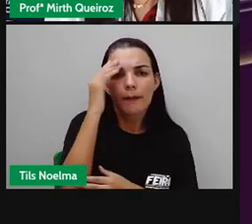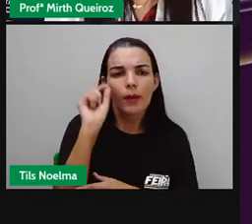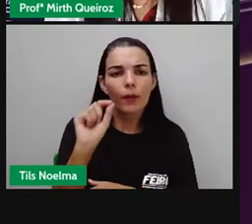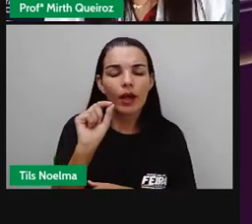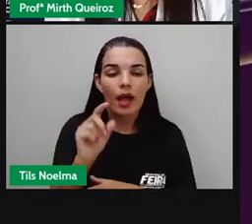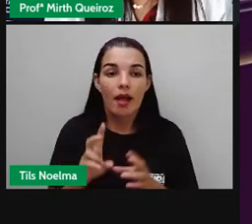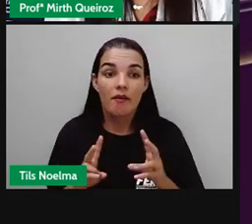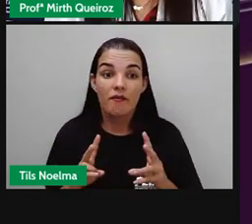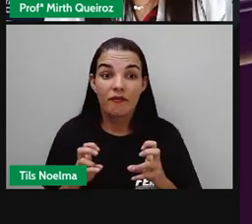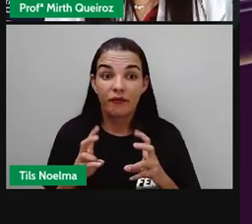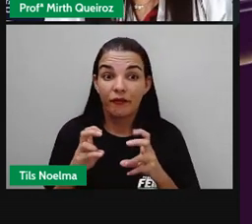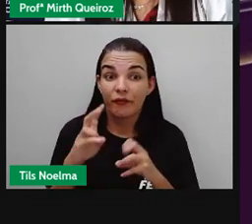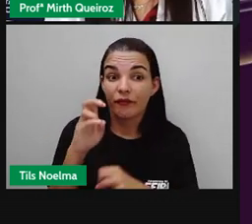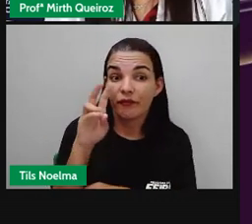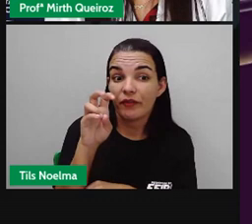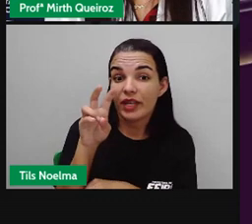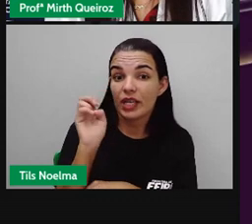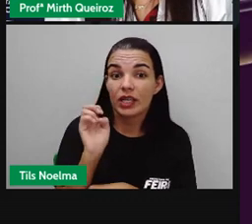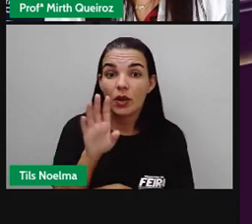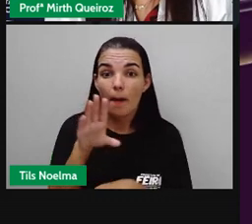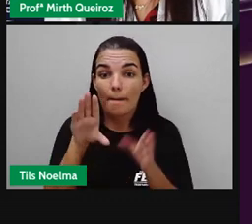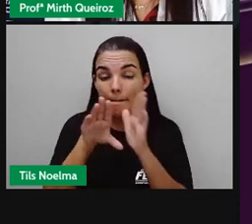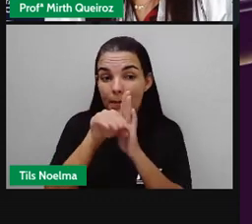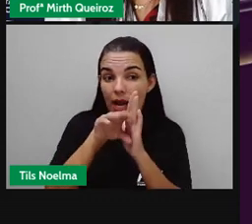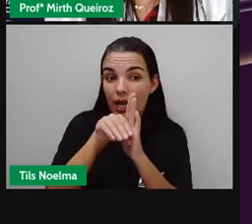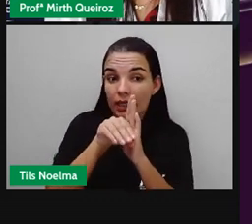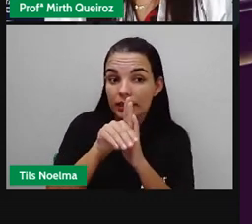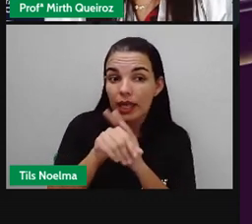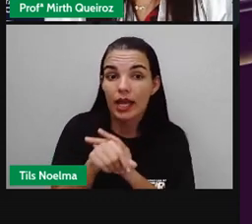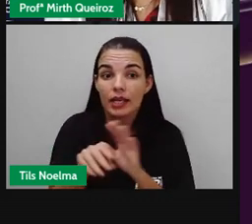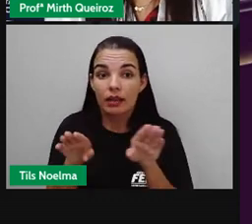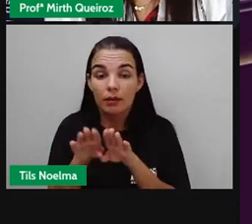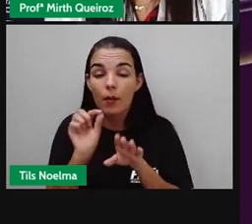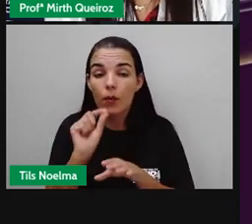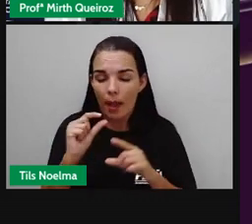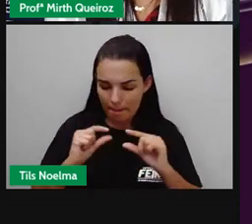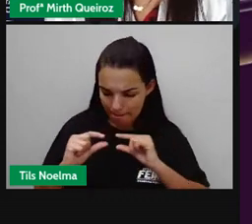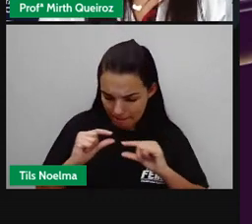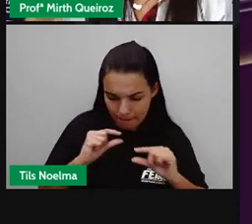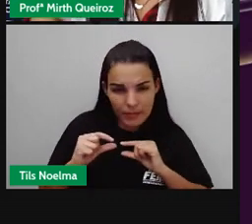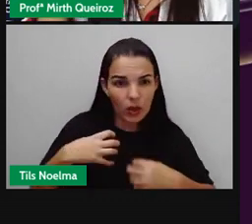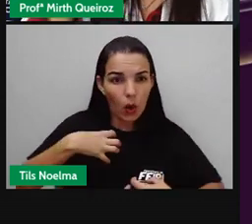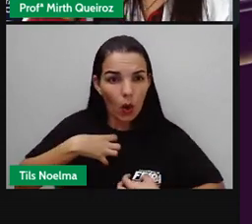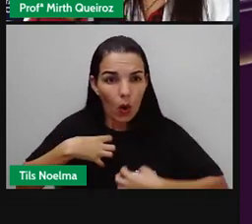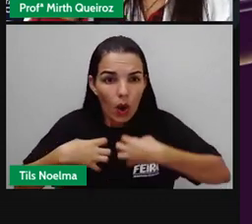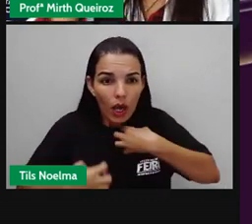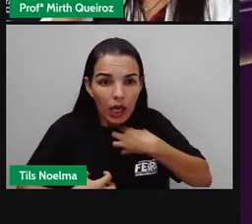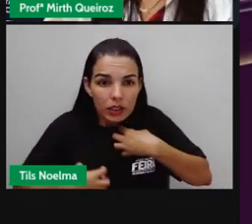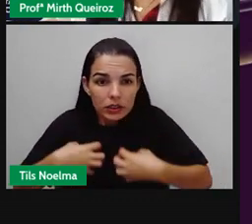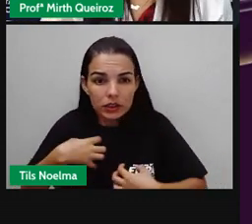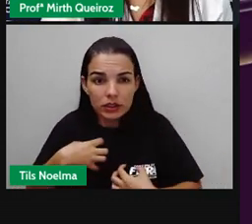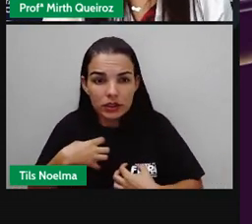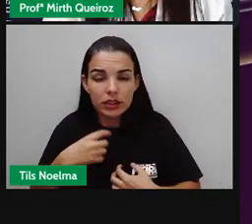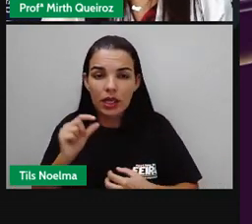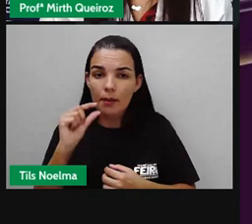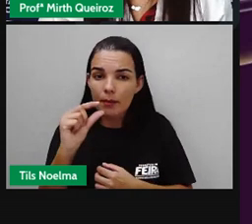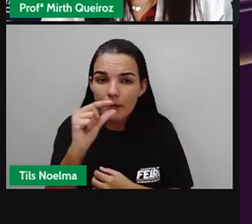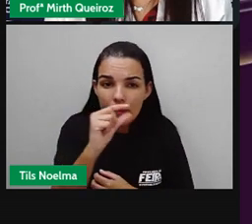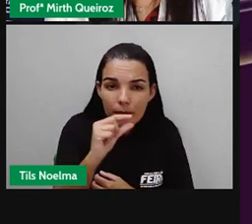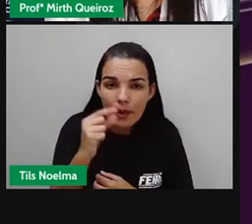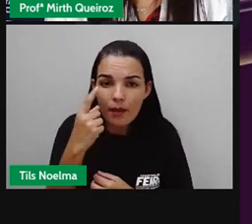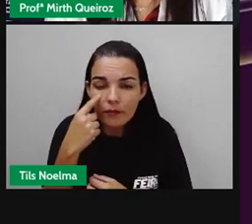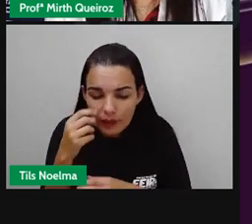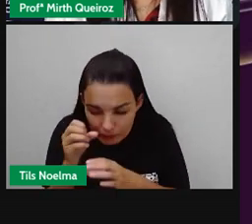vírus, bactérias, fungos e protozoários são micro-organismos, né? Ou seja, são organismos minúsculos, que só podem ser